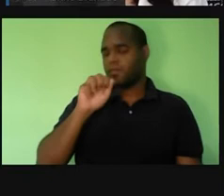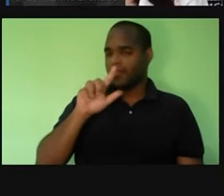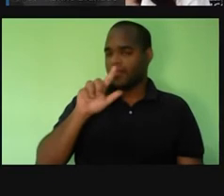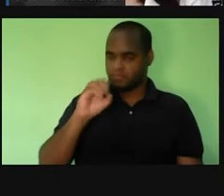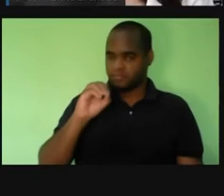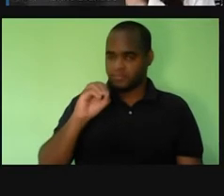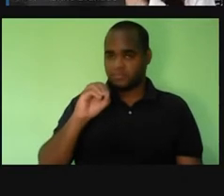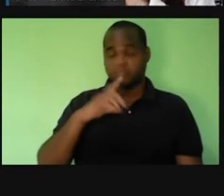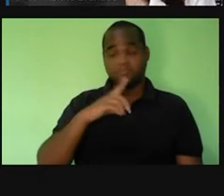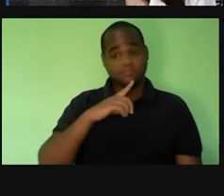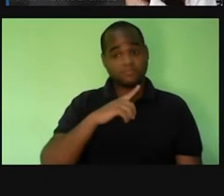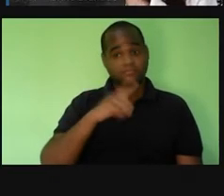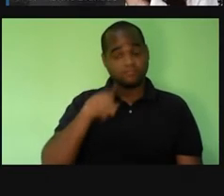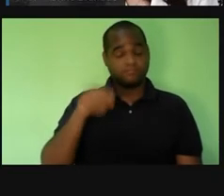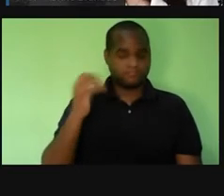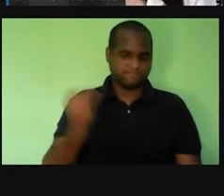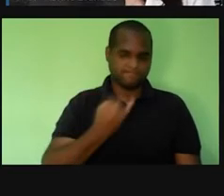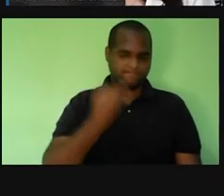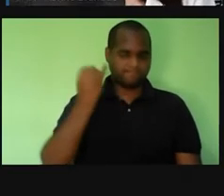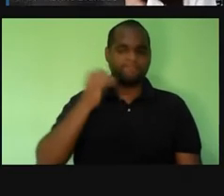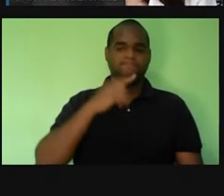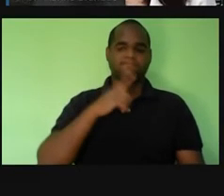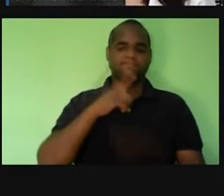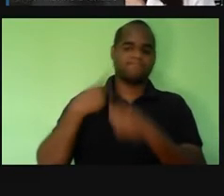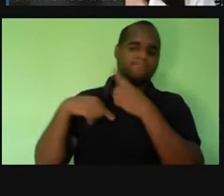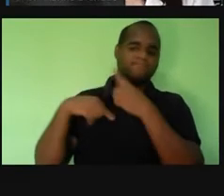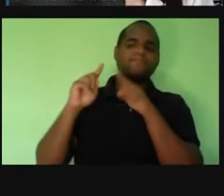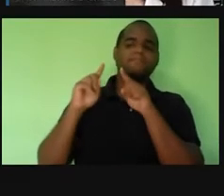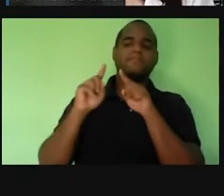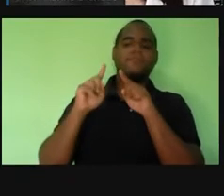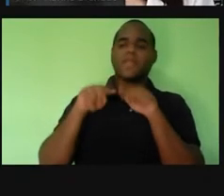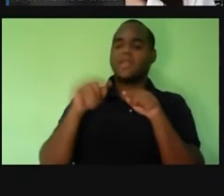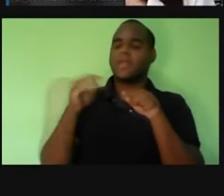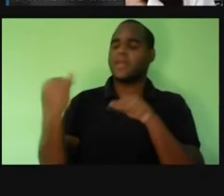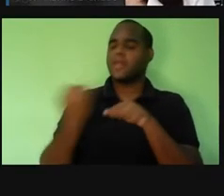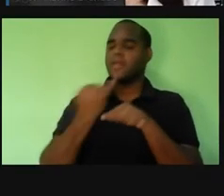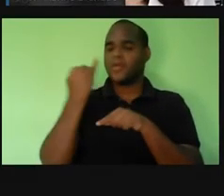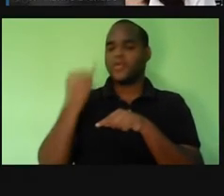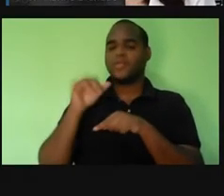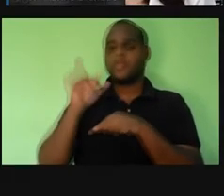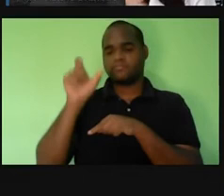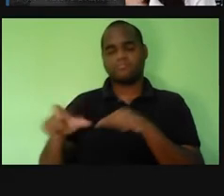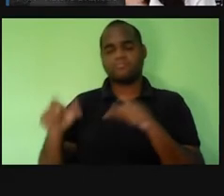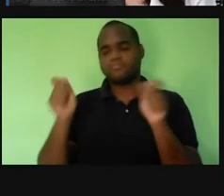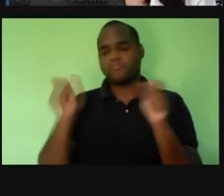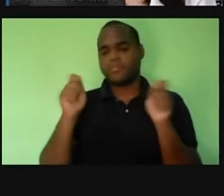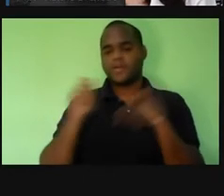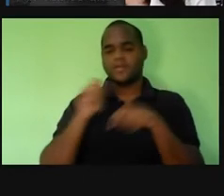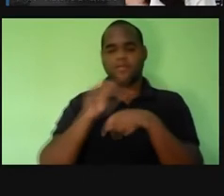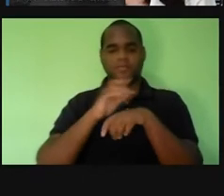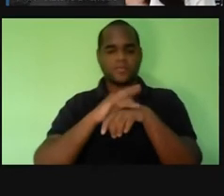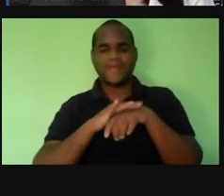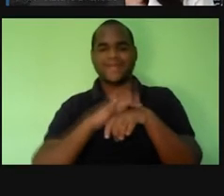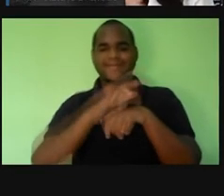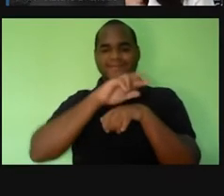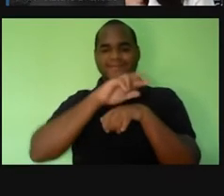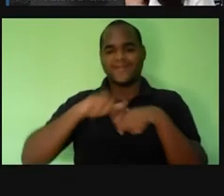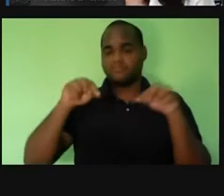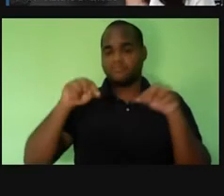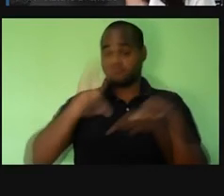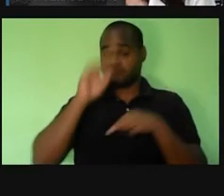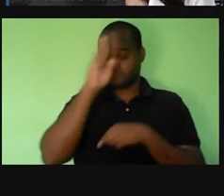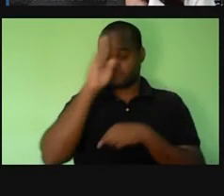Cruz, né? Ele é, ele foi, né? Uma figura importantíssima no combate de epidemias no Brasil,